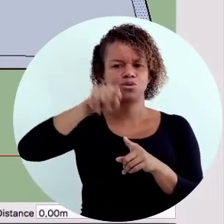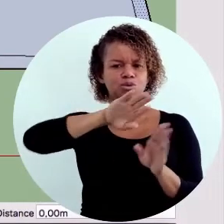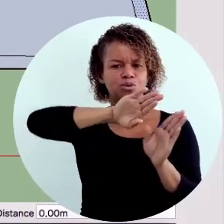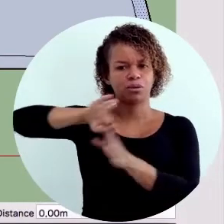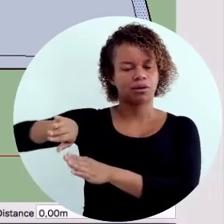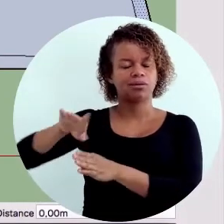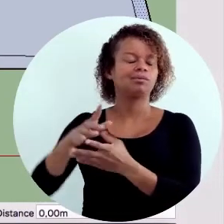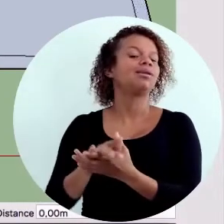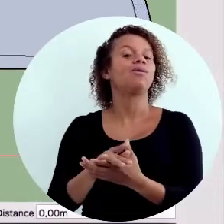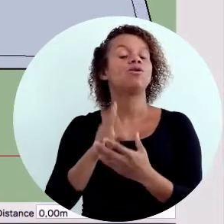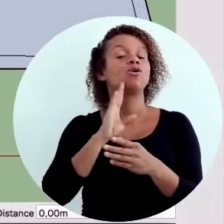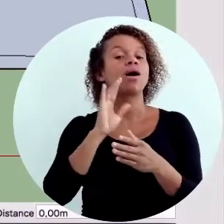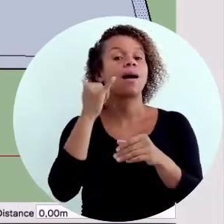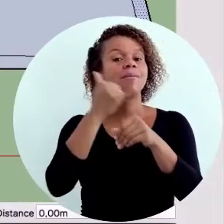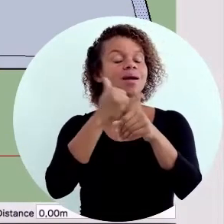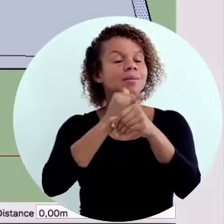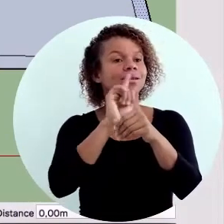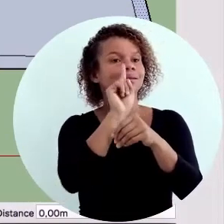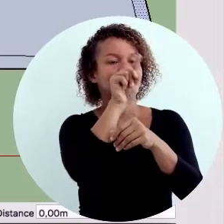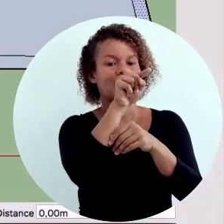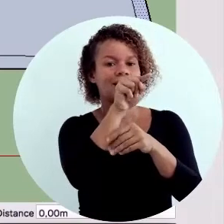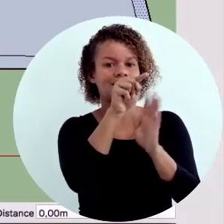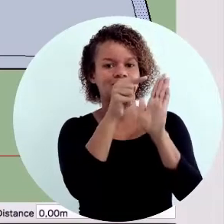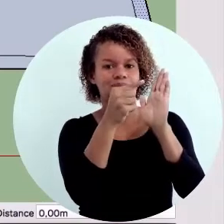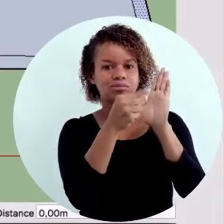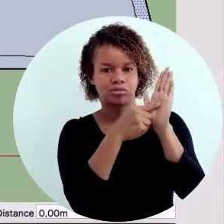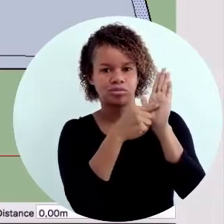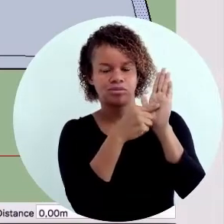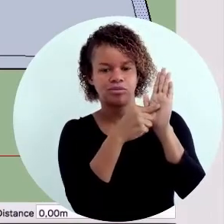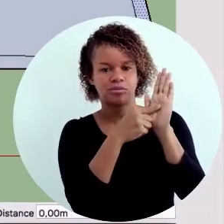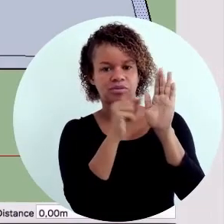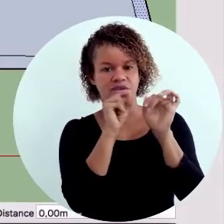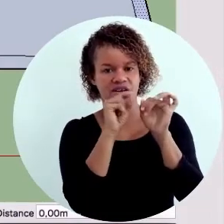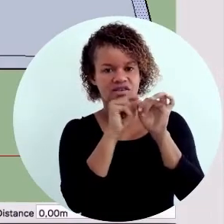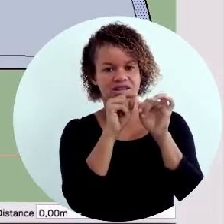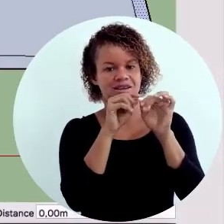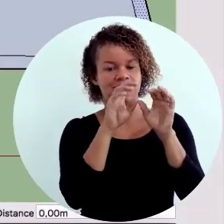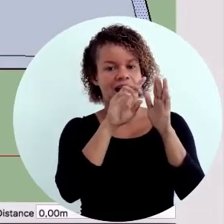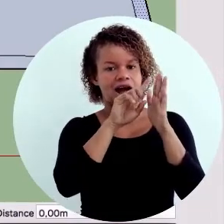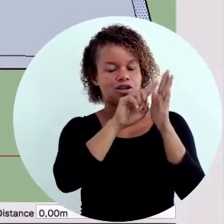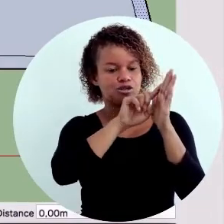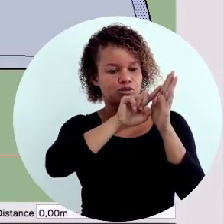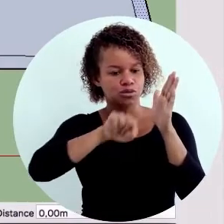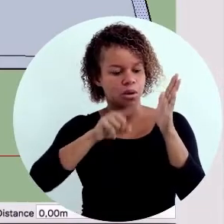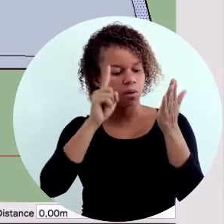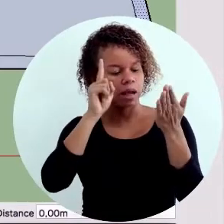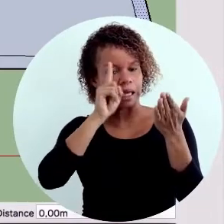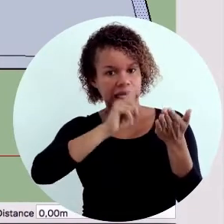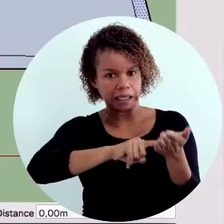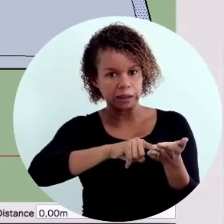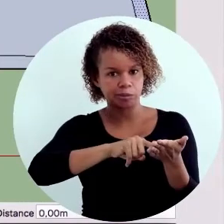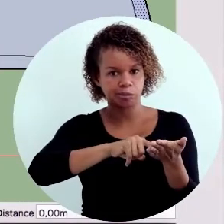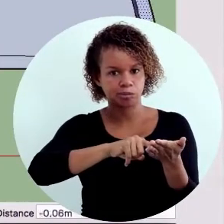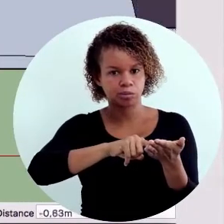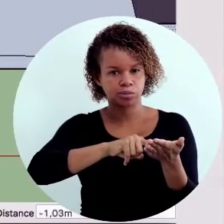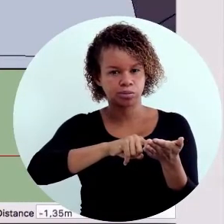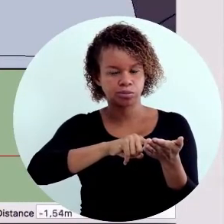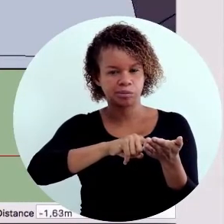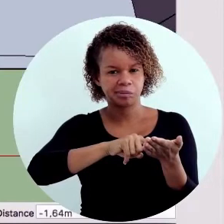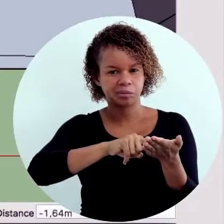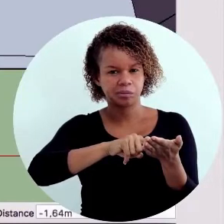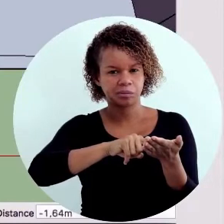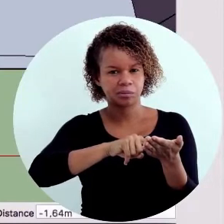aí quando eu coloco ela sobre a área, a área que vai ser feita a extrusão, eu dou um clique,